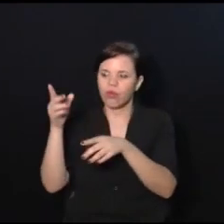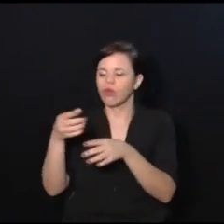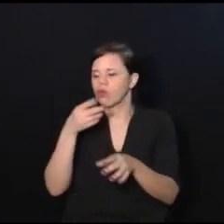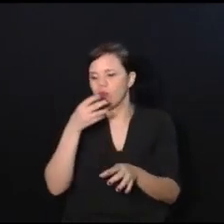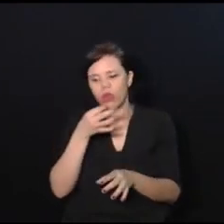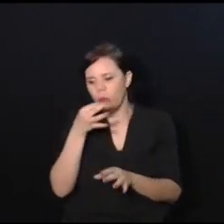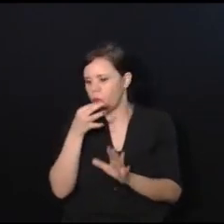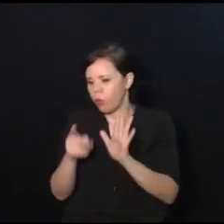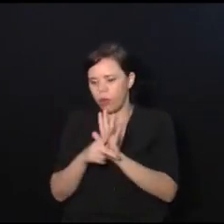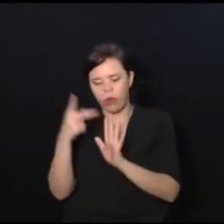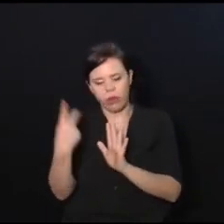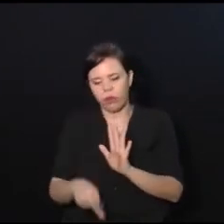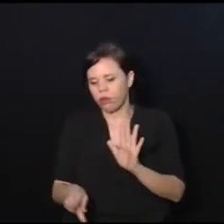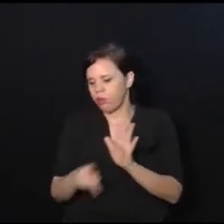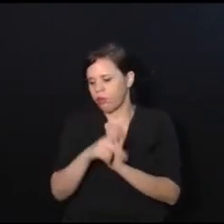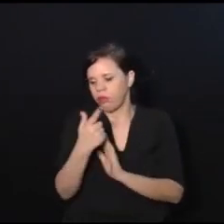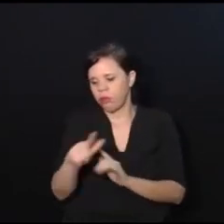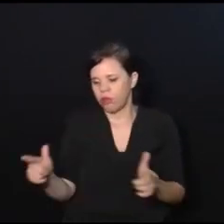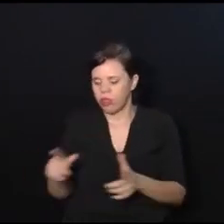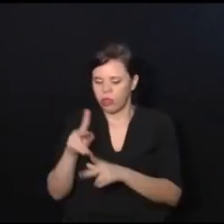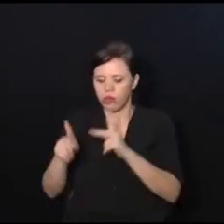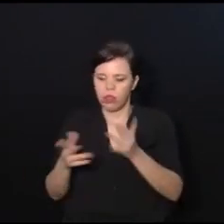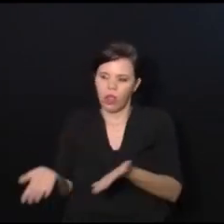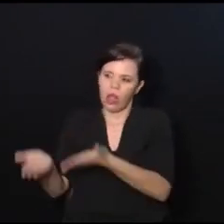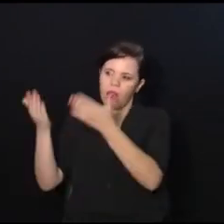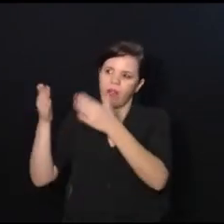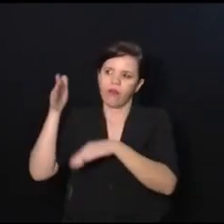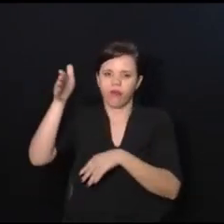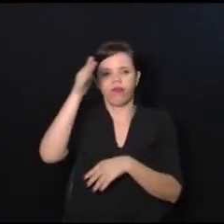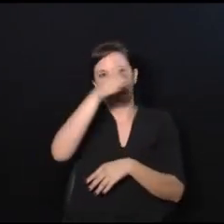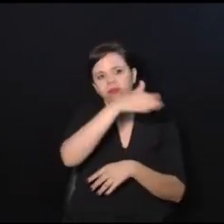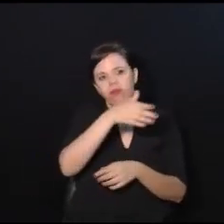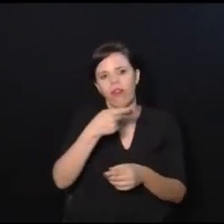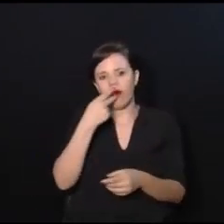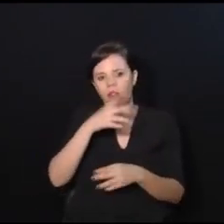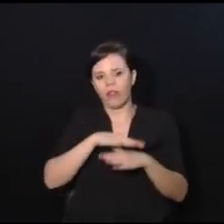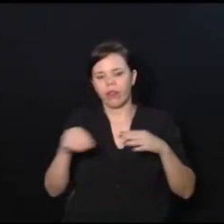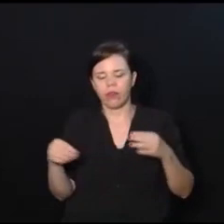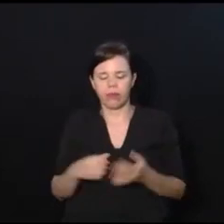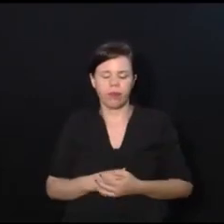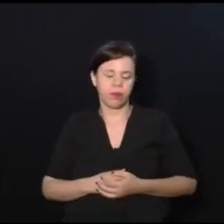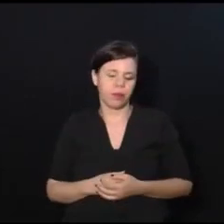própria, e todo mundo levando ele para um monte de lugares que dizem que vai curar.